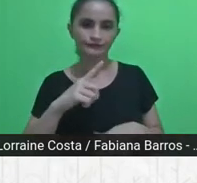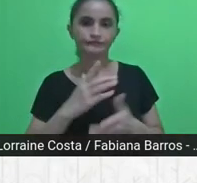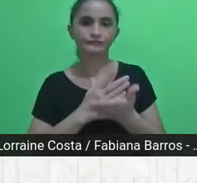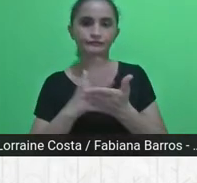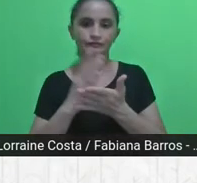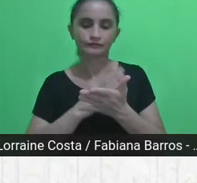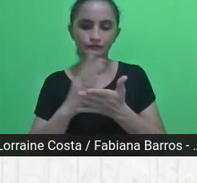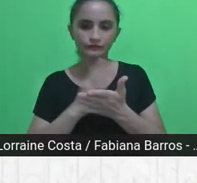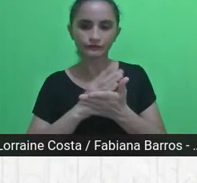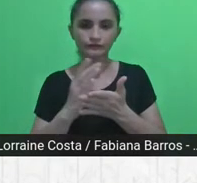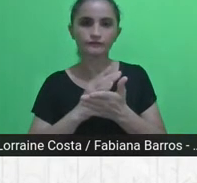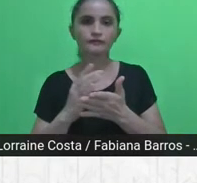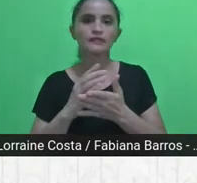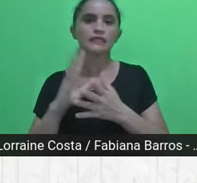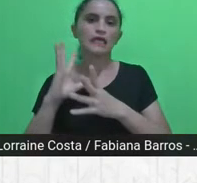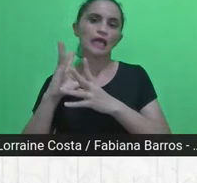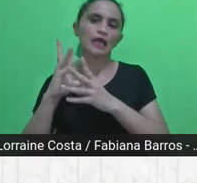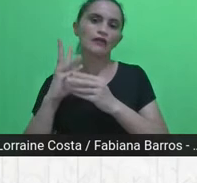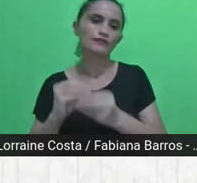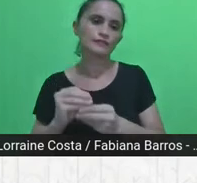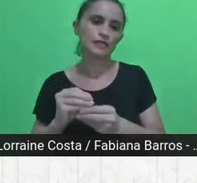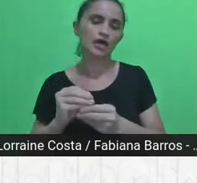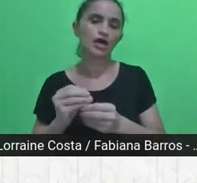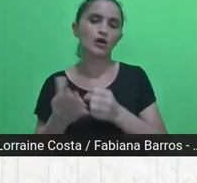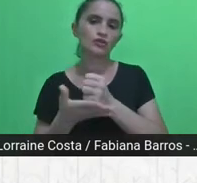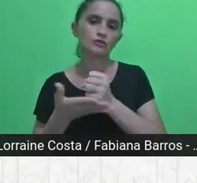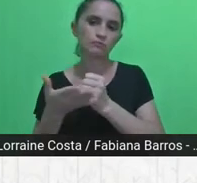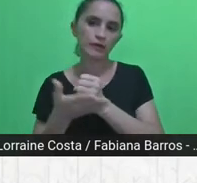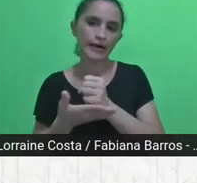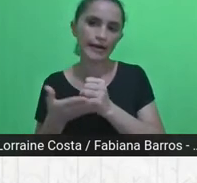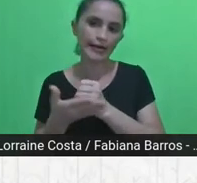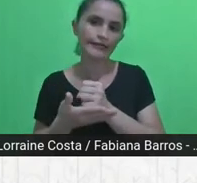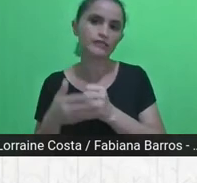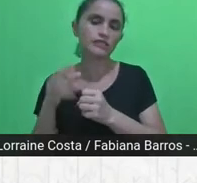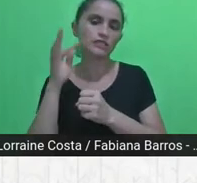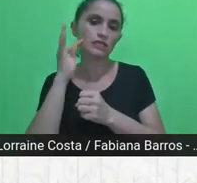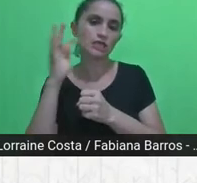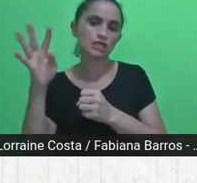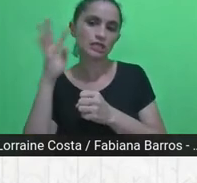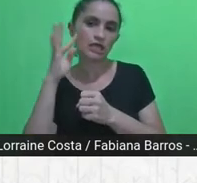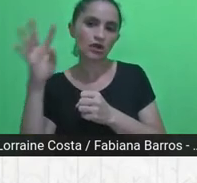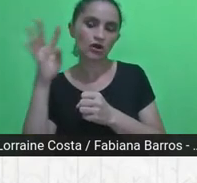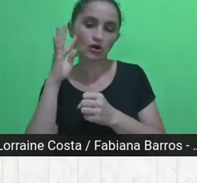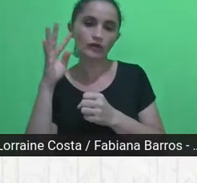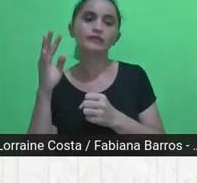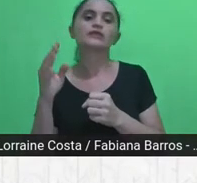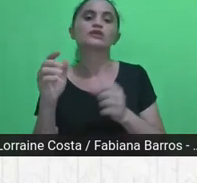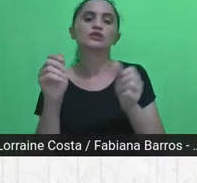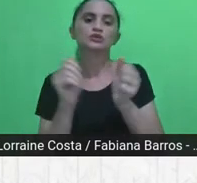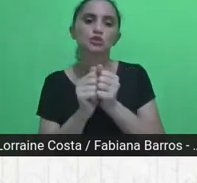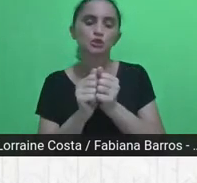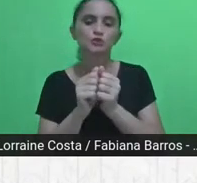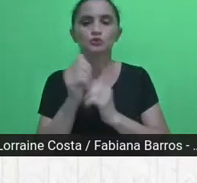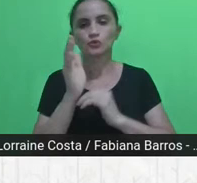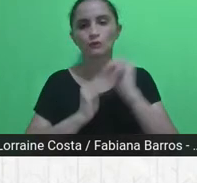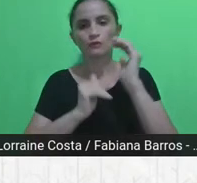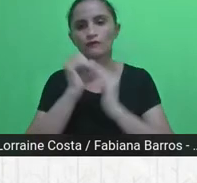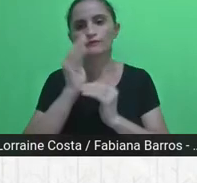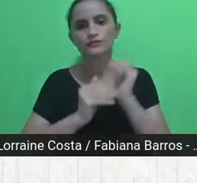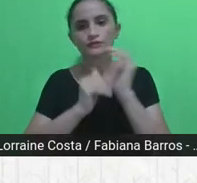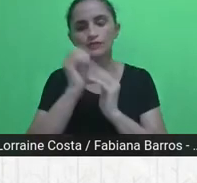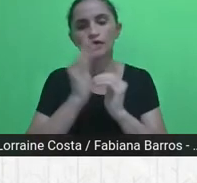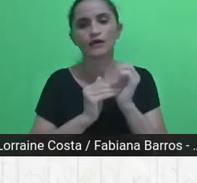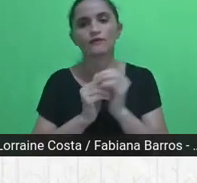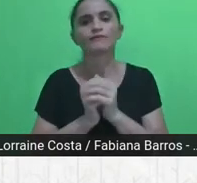bases teóricas e da atuação do próprio profissional, quando a gente coloca essa correlação